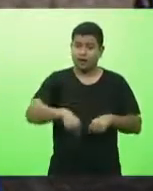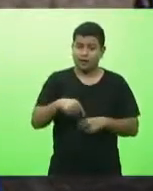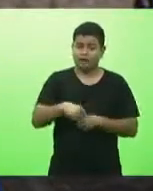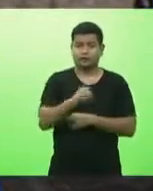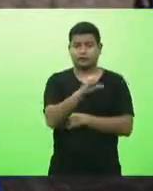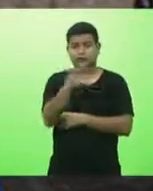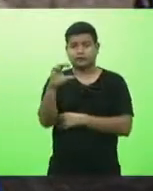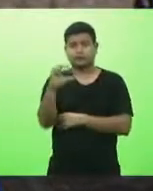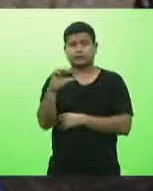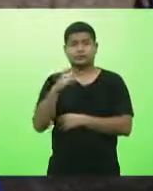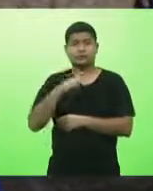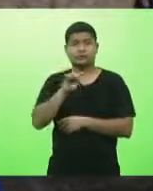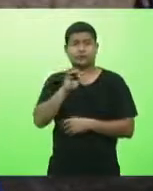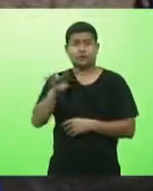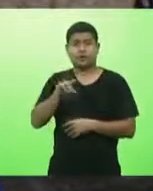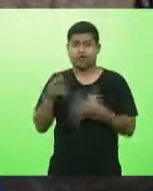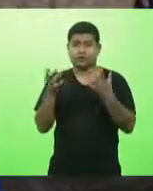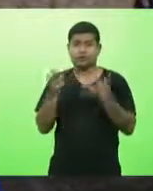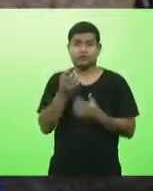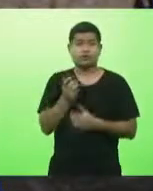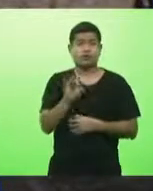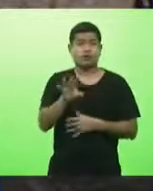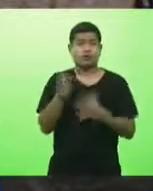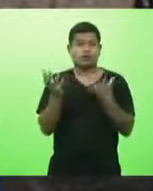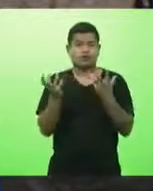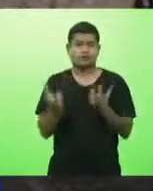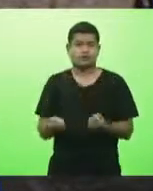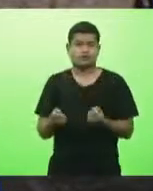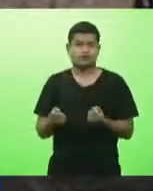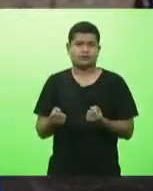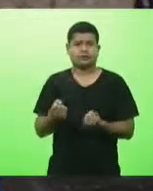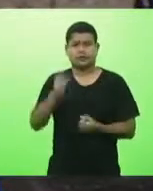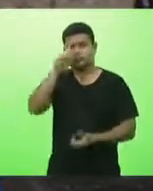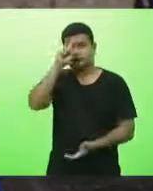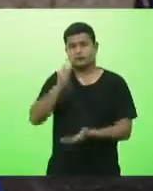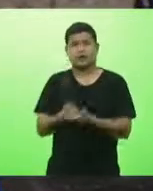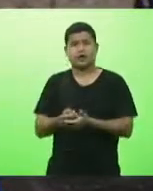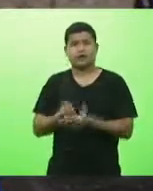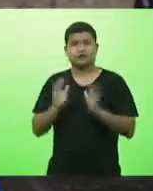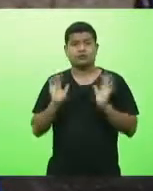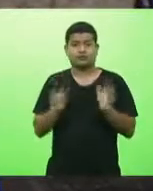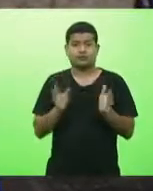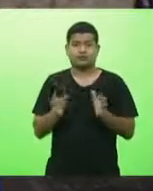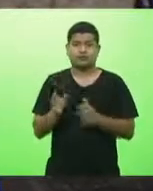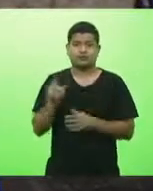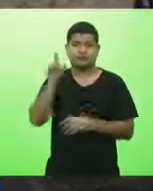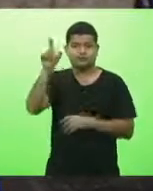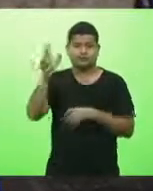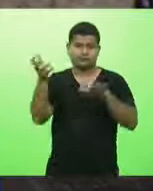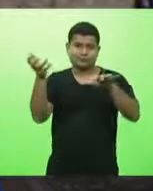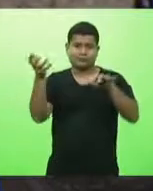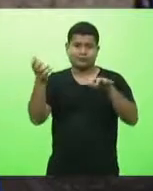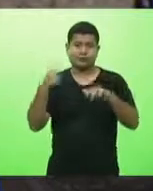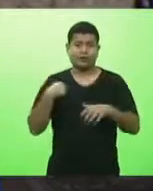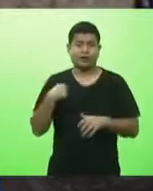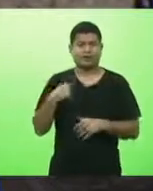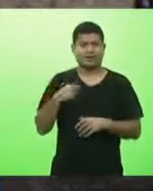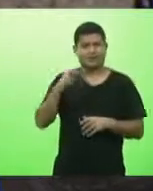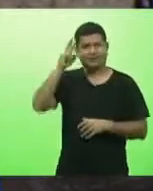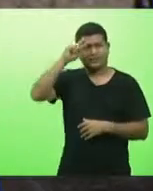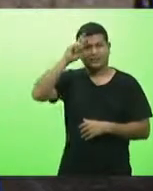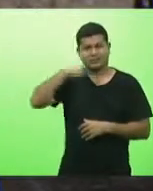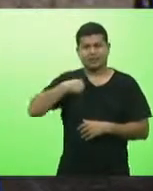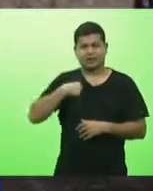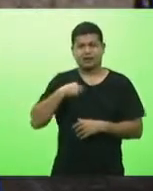tomamos apenas aceitamos decisões que vem de cima e já que eu citei Tavares Bastos o grande deputado do período imperial